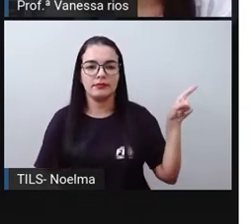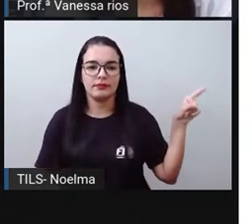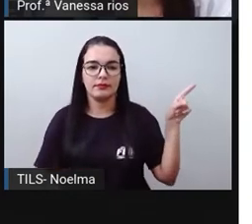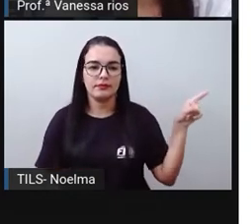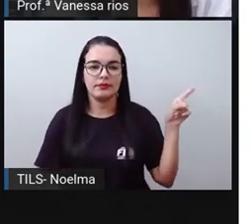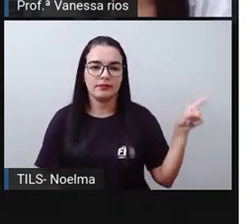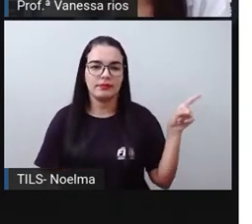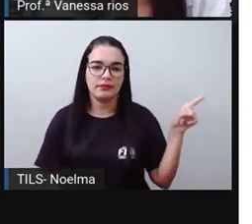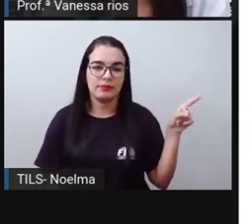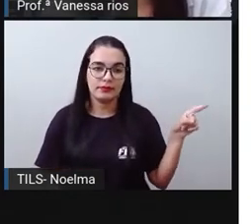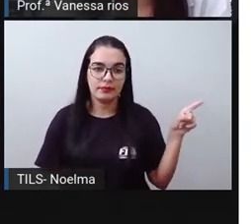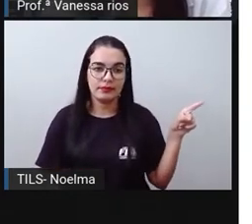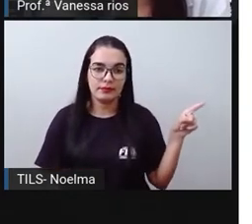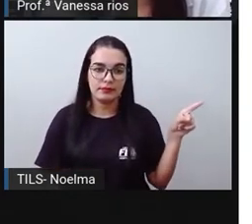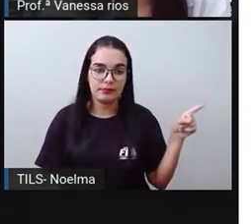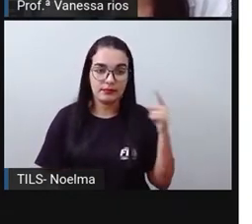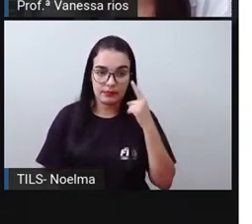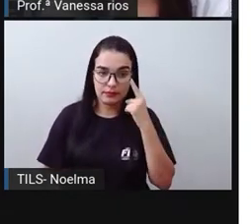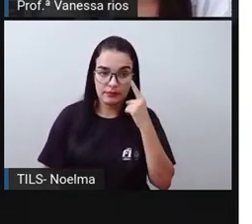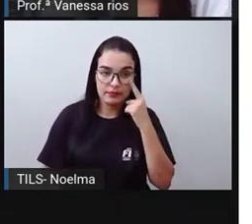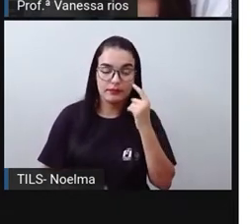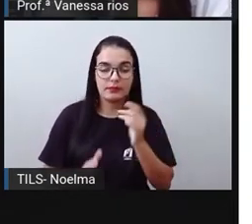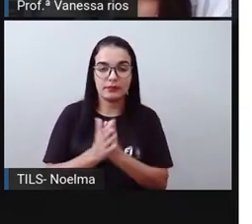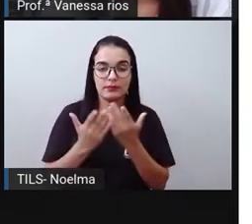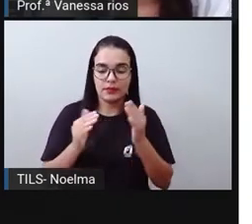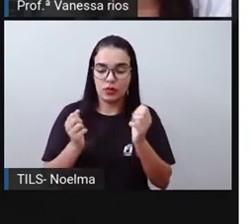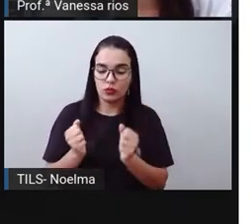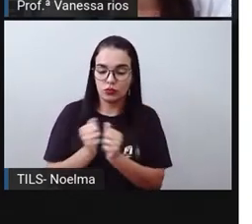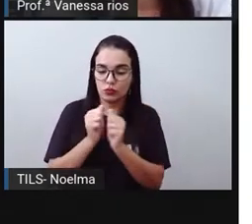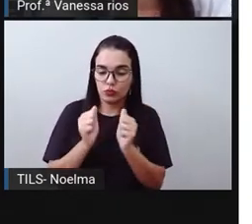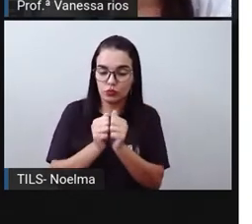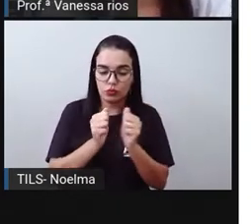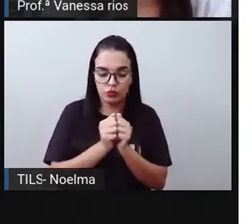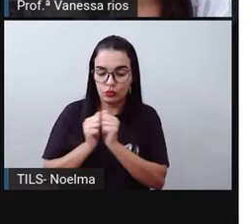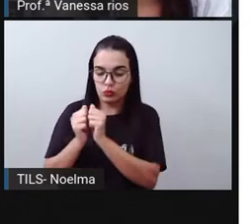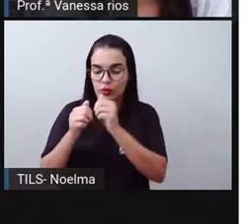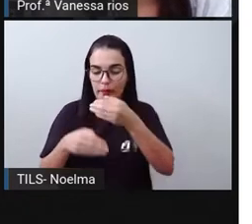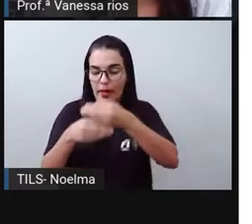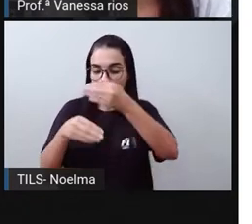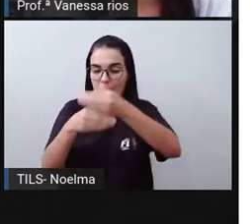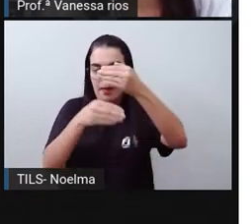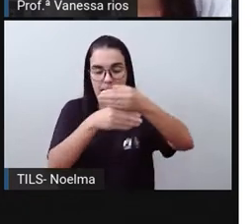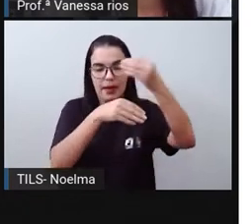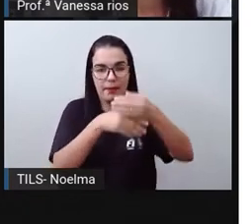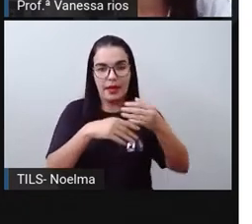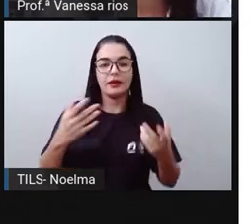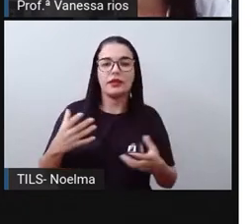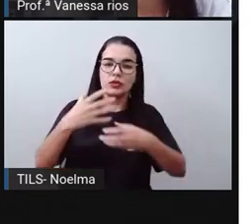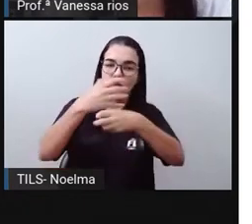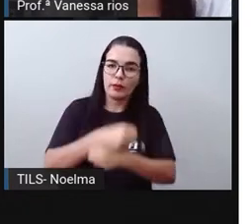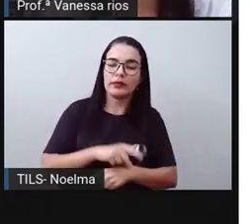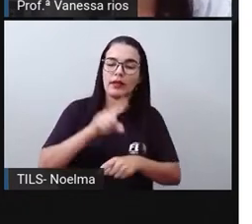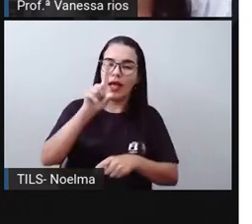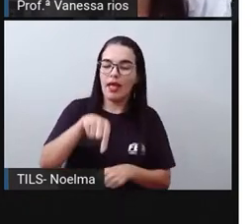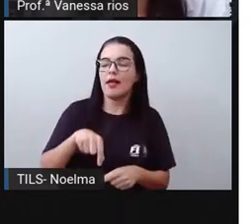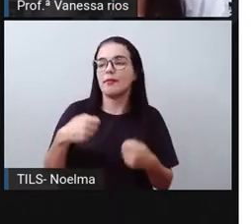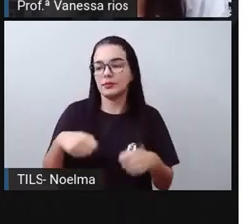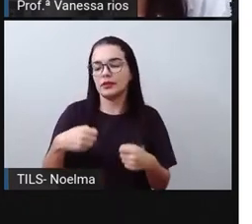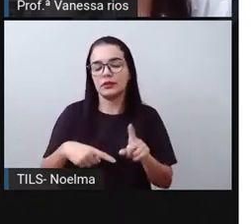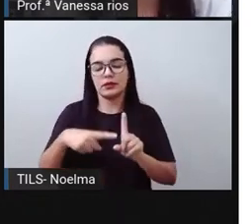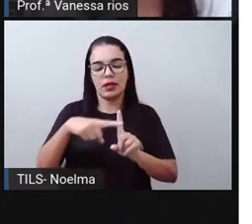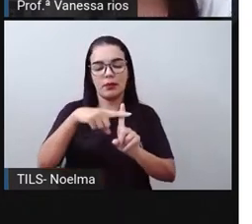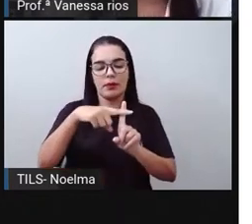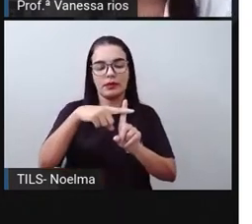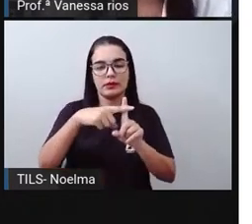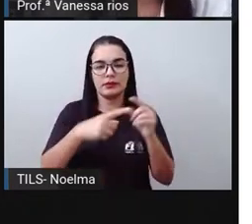parcelas que vão ser, vão se juntar, que vão ser acrescentadas, né? Que vão ser somadas quando estamos aí